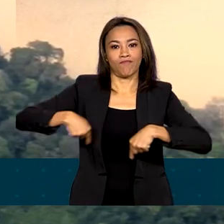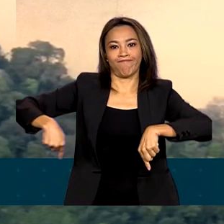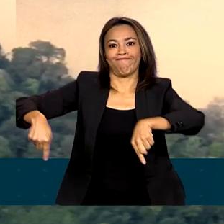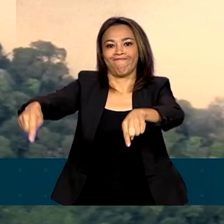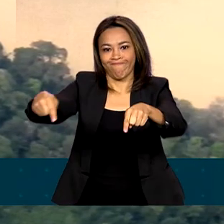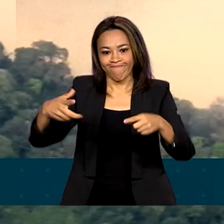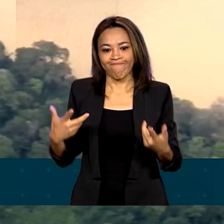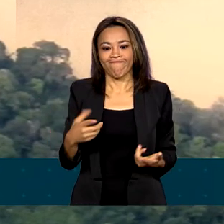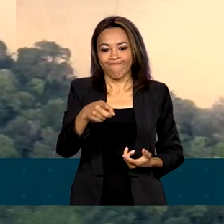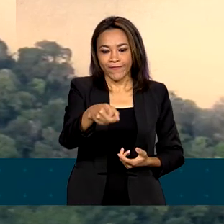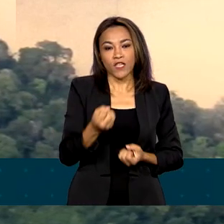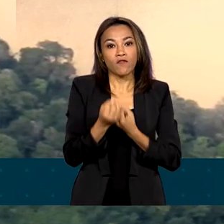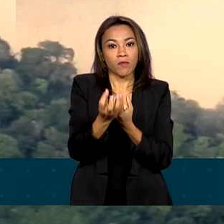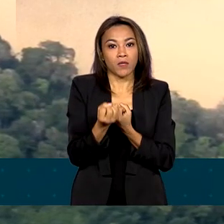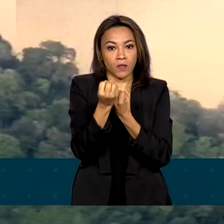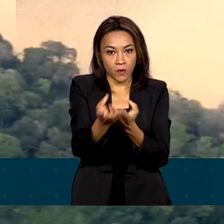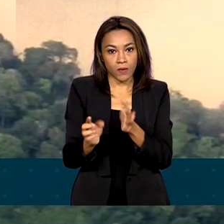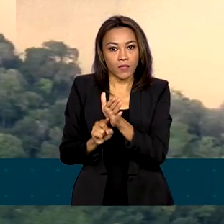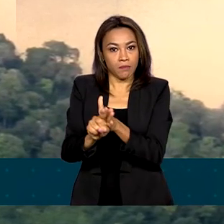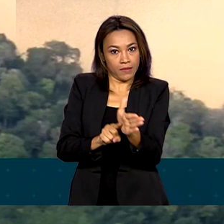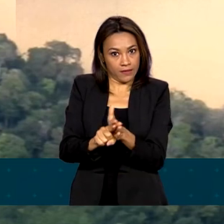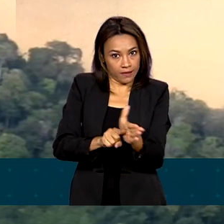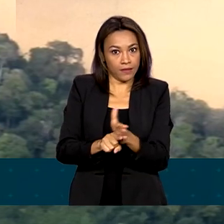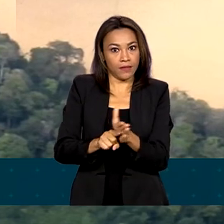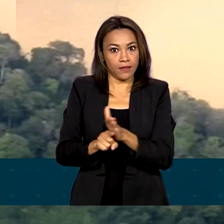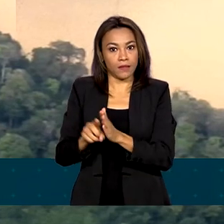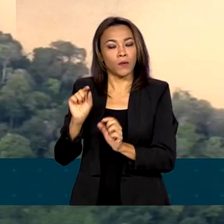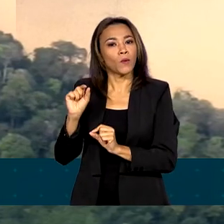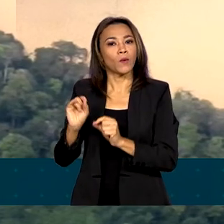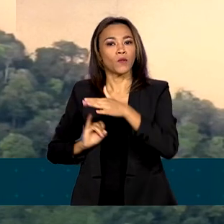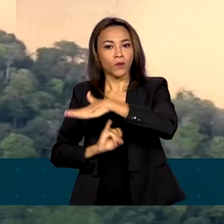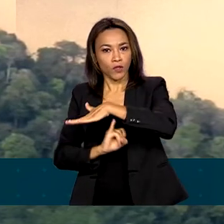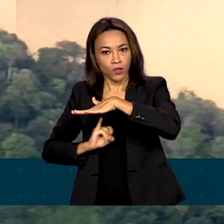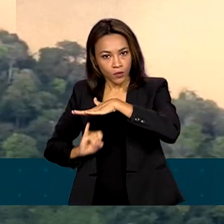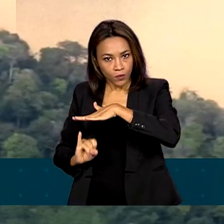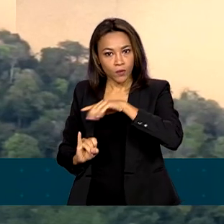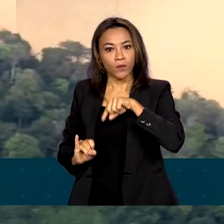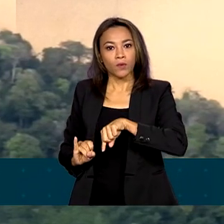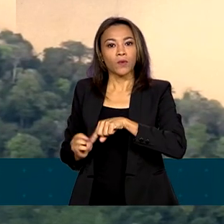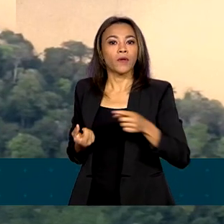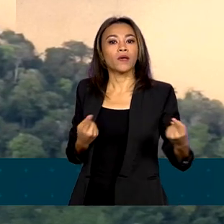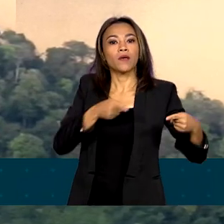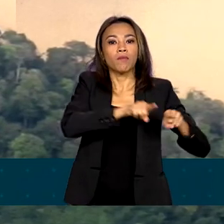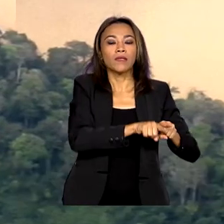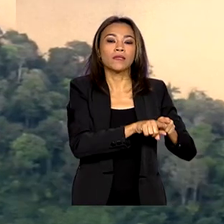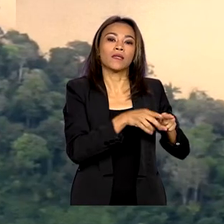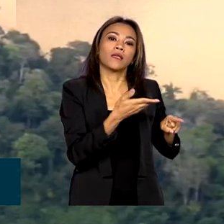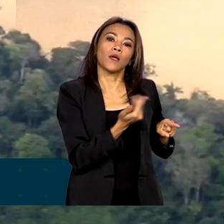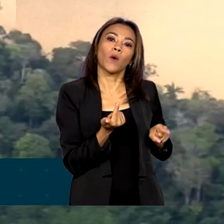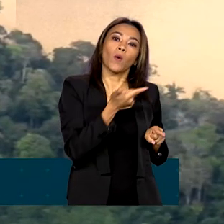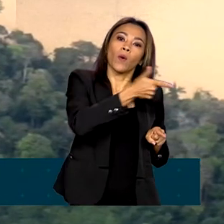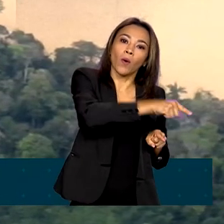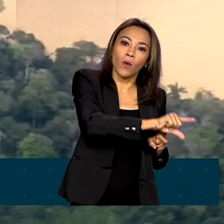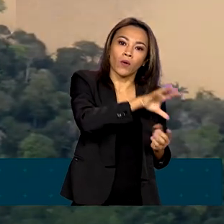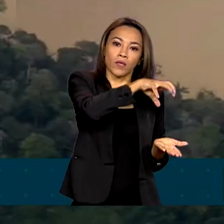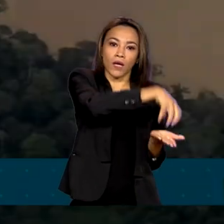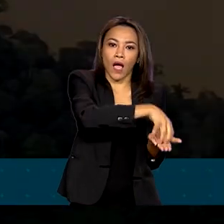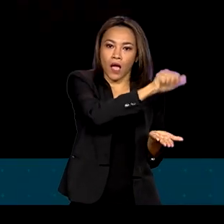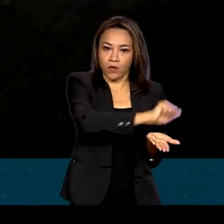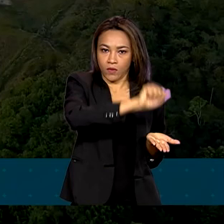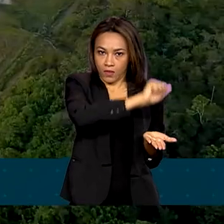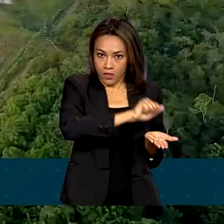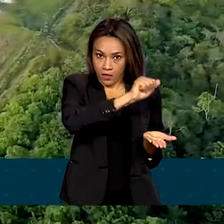anos, segundo dados da pesquisa do Instituto Socioambiental, em parceria com a Rutucara Associação